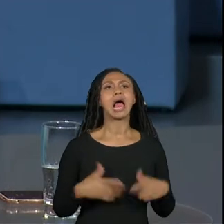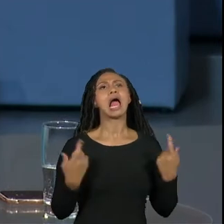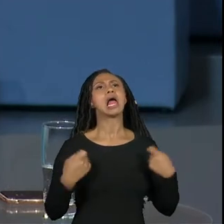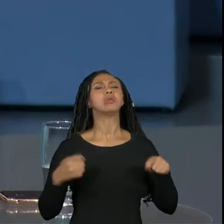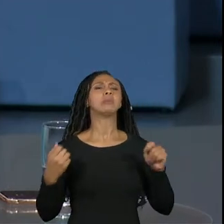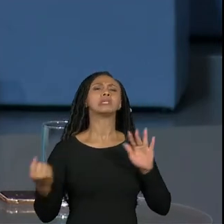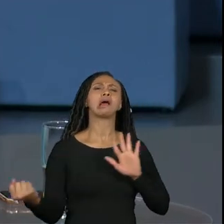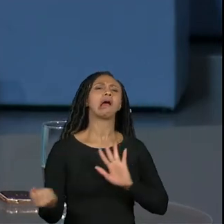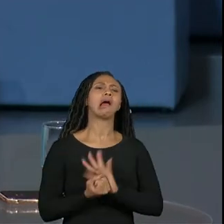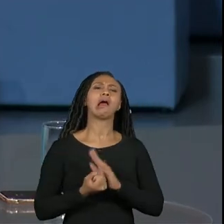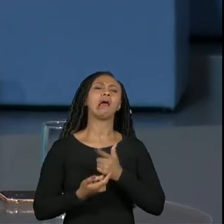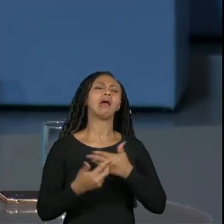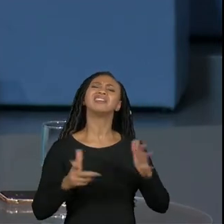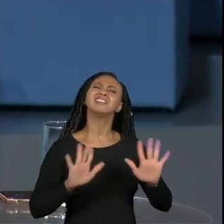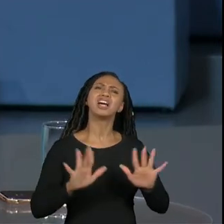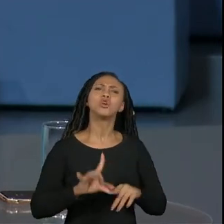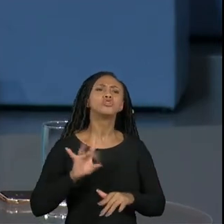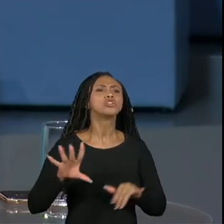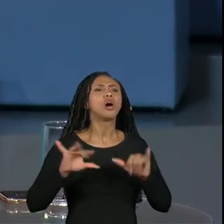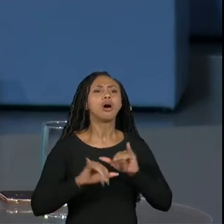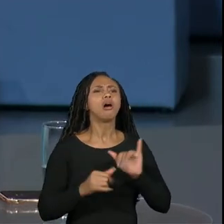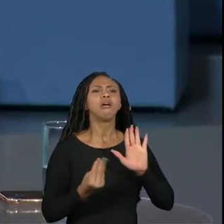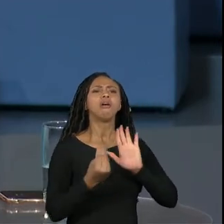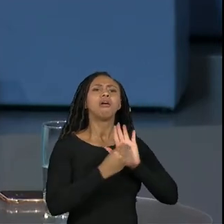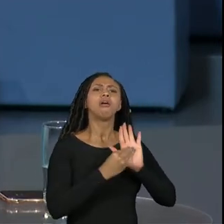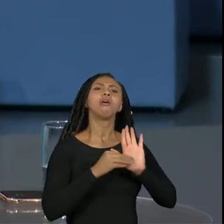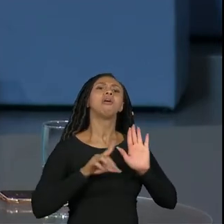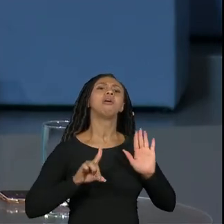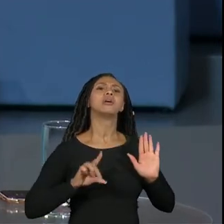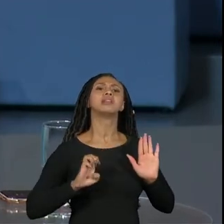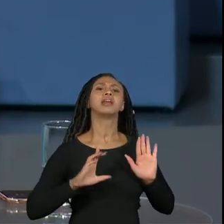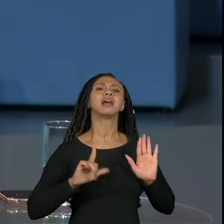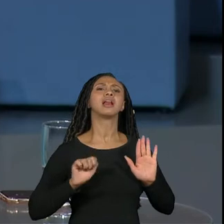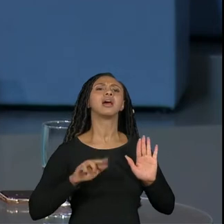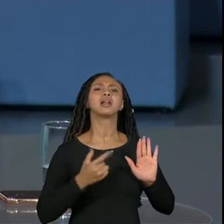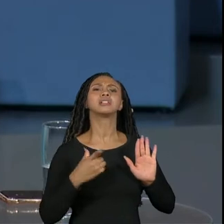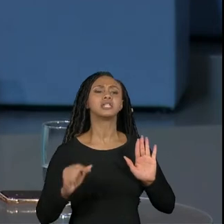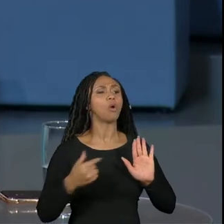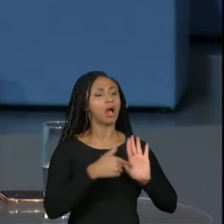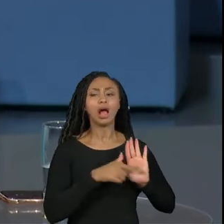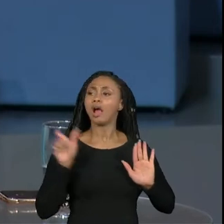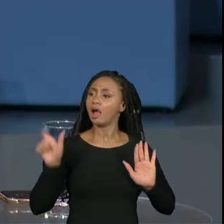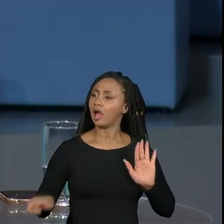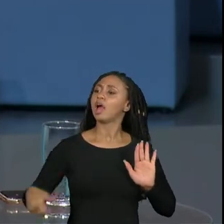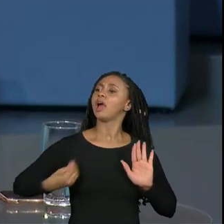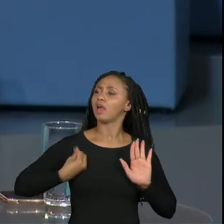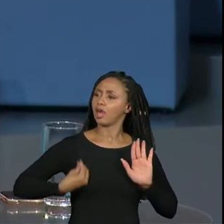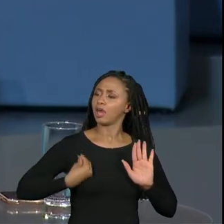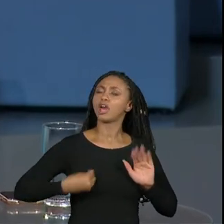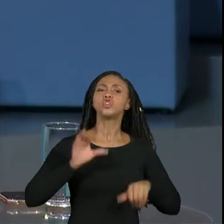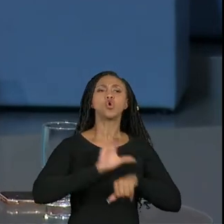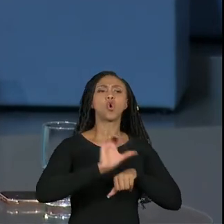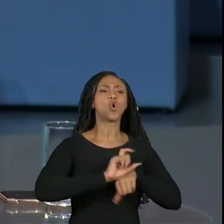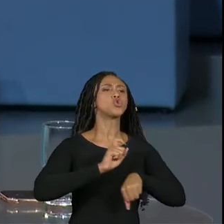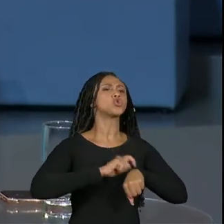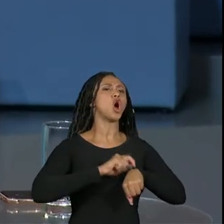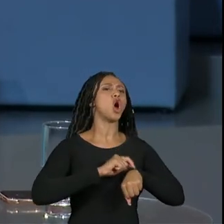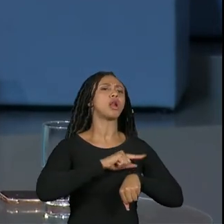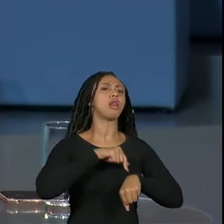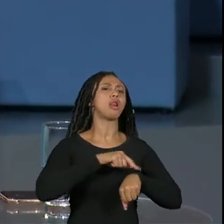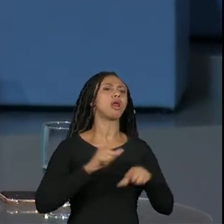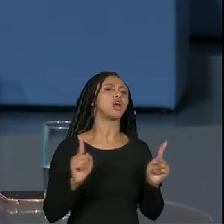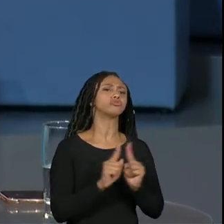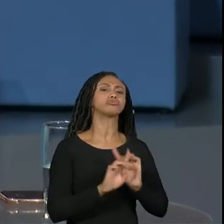timbre certificado não uma declaração declara para os devidos fins que o fulano fez o curso tal de tantas horas é o suficiente